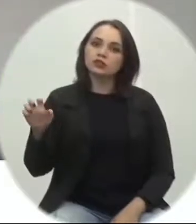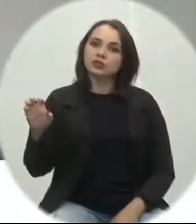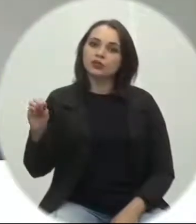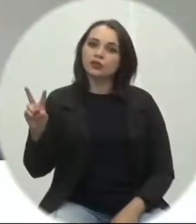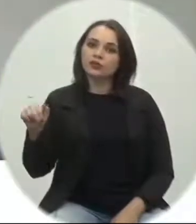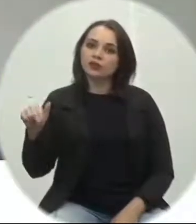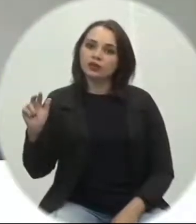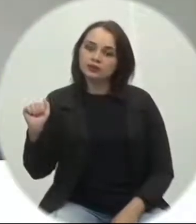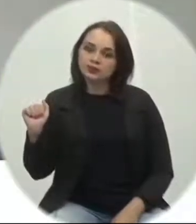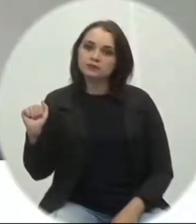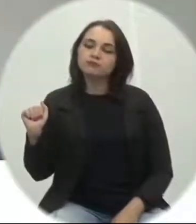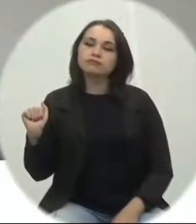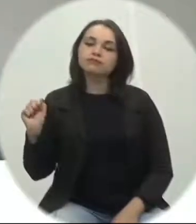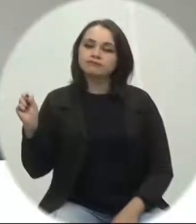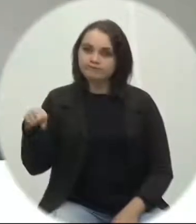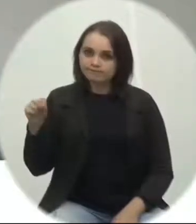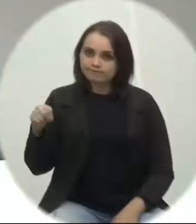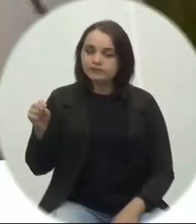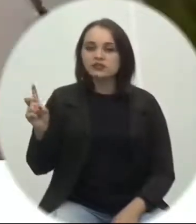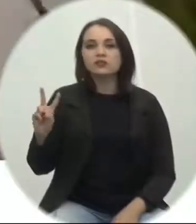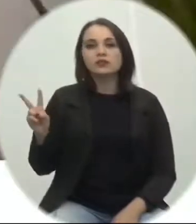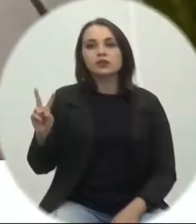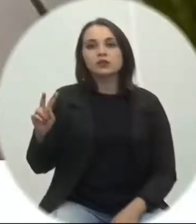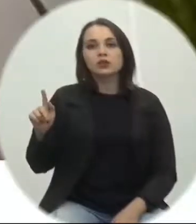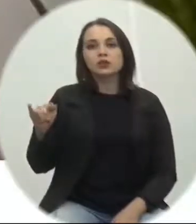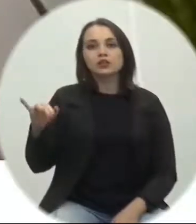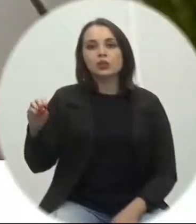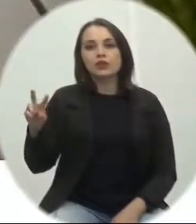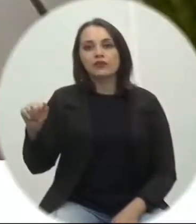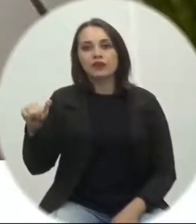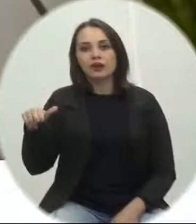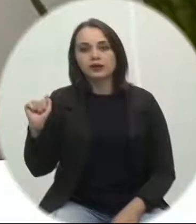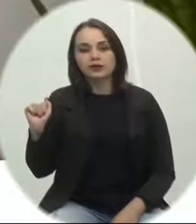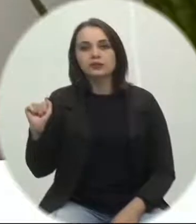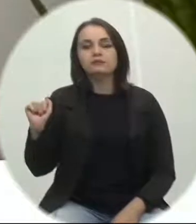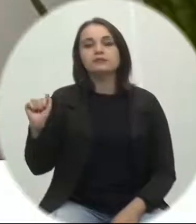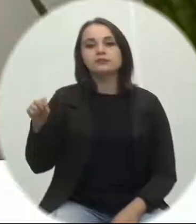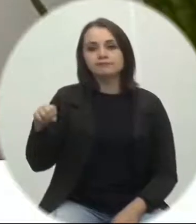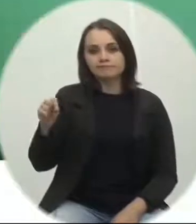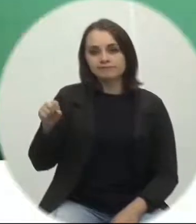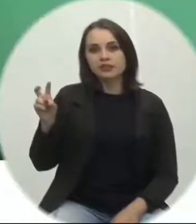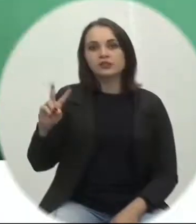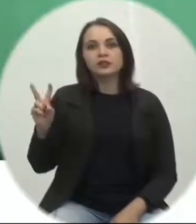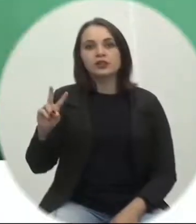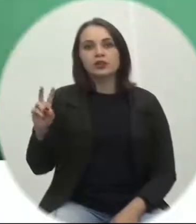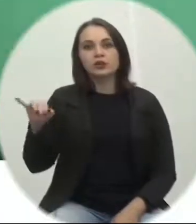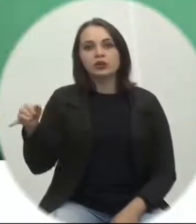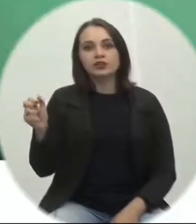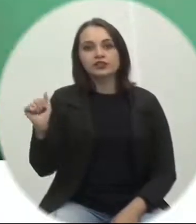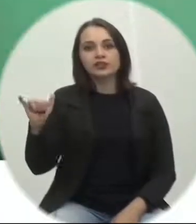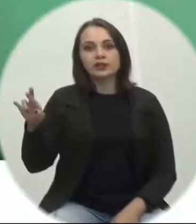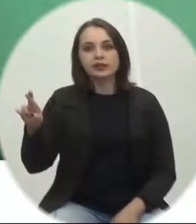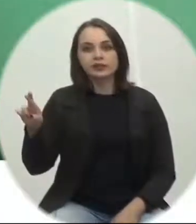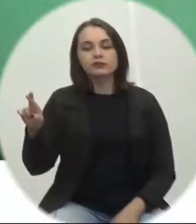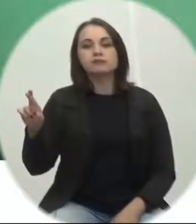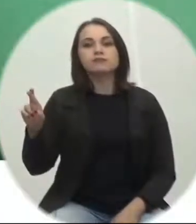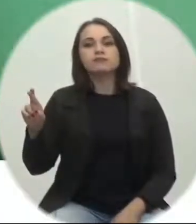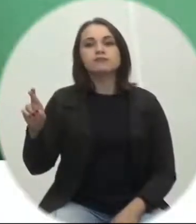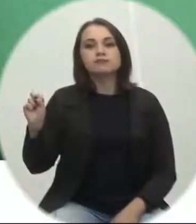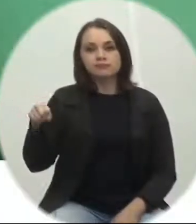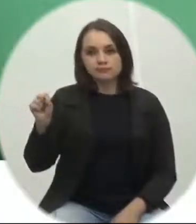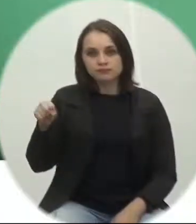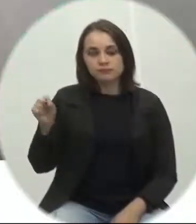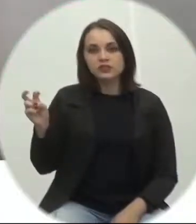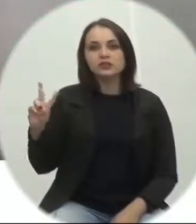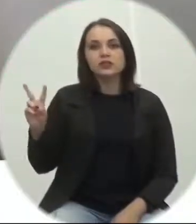Zanetti a favor a favor vereadora Giovanna Mondardo favorável a favor vereador Jair Alexandre a